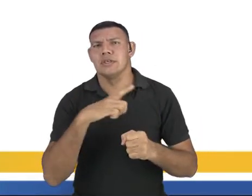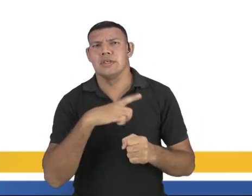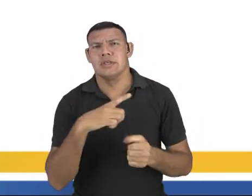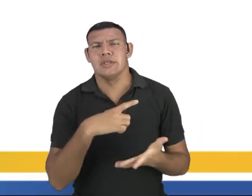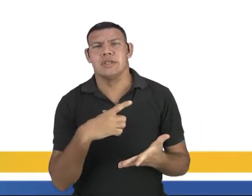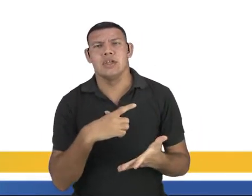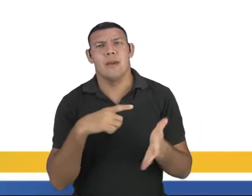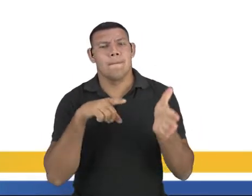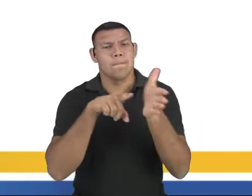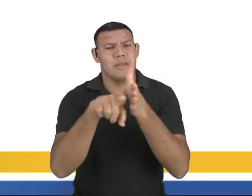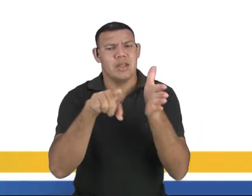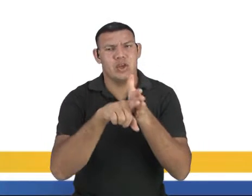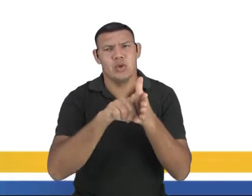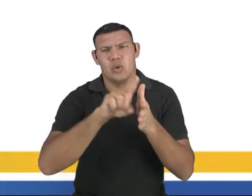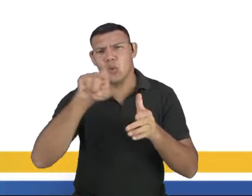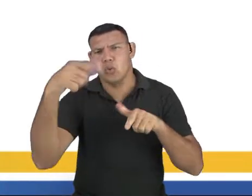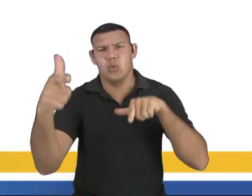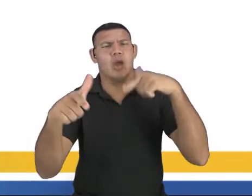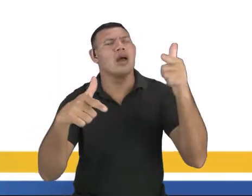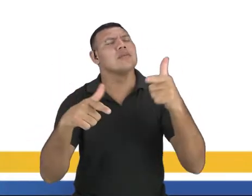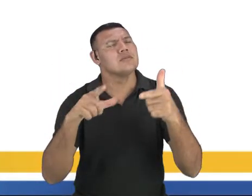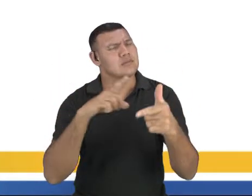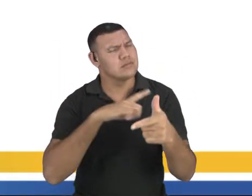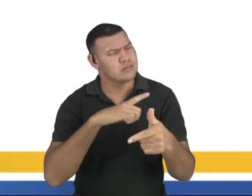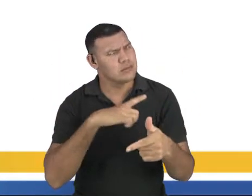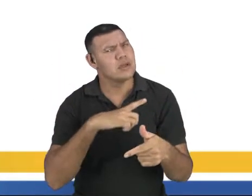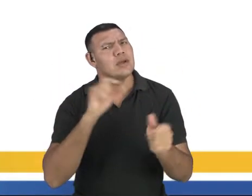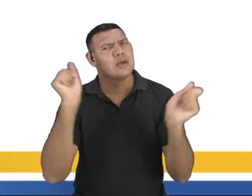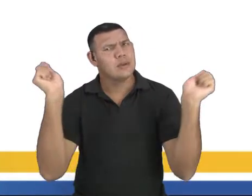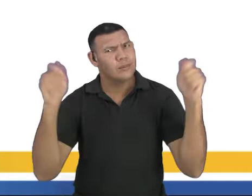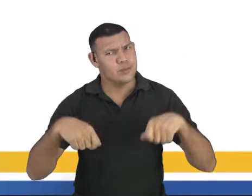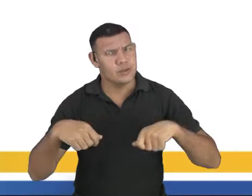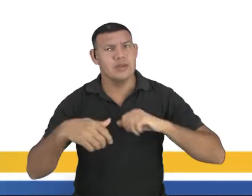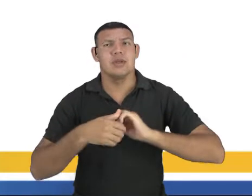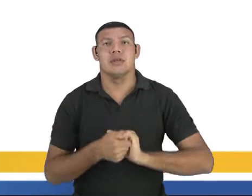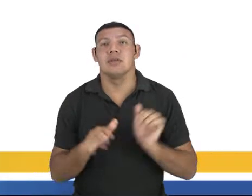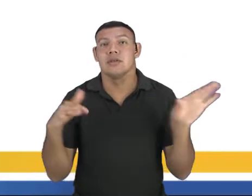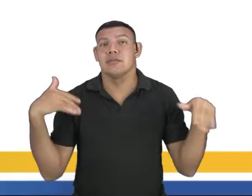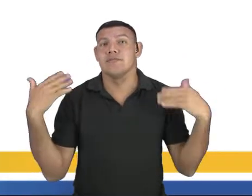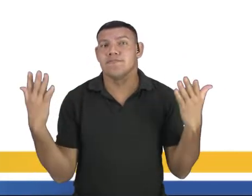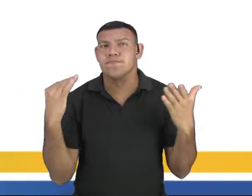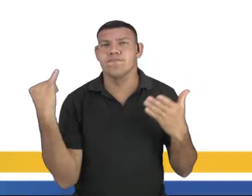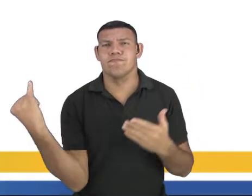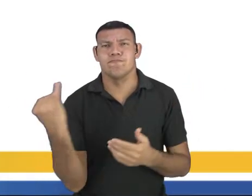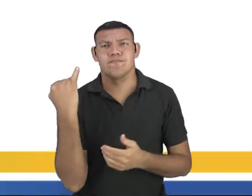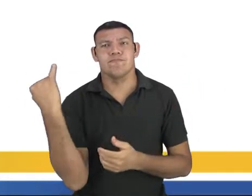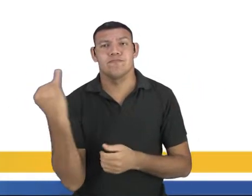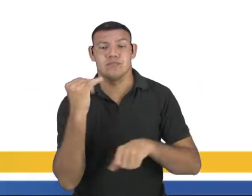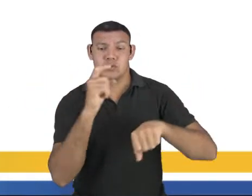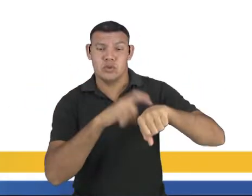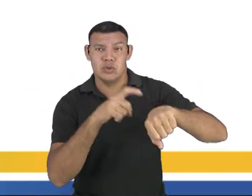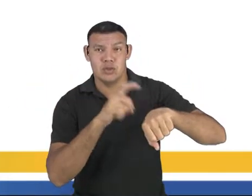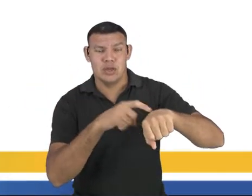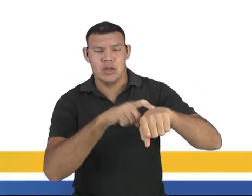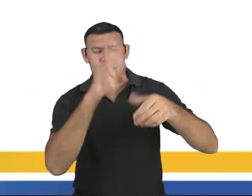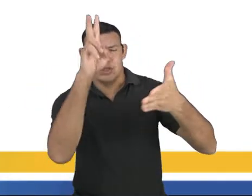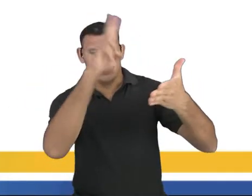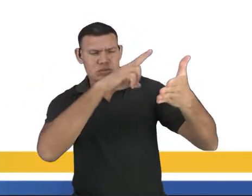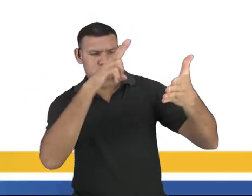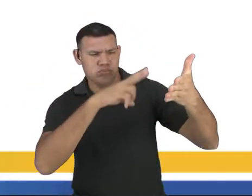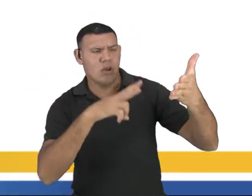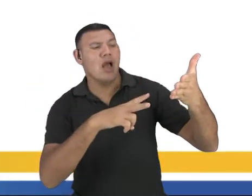uma questão, pode ter mais de uma questão, tá? Então, é importante que na hora de você ler o